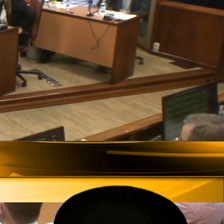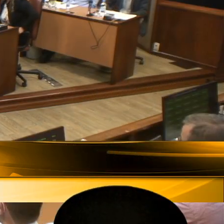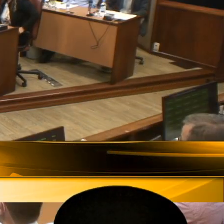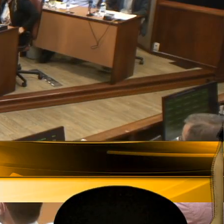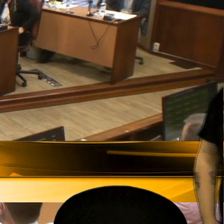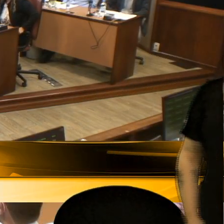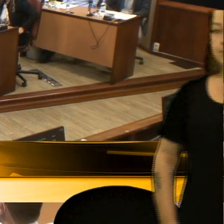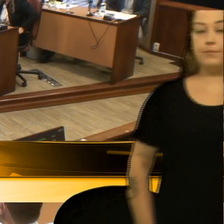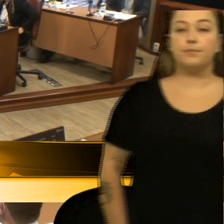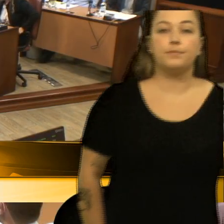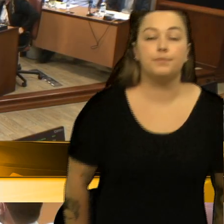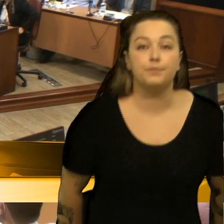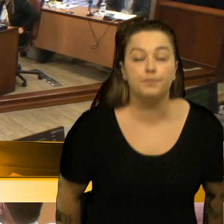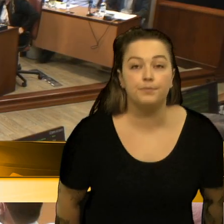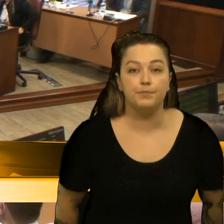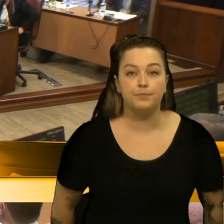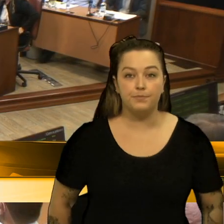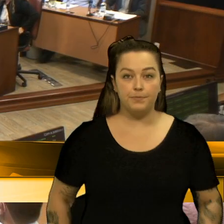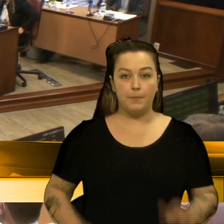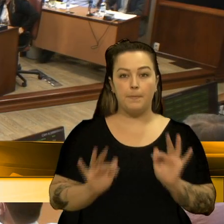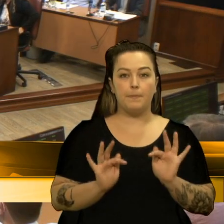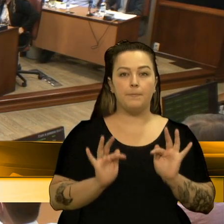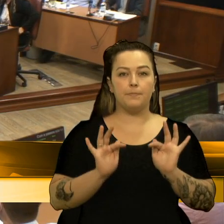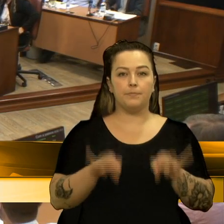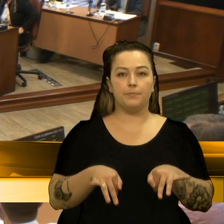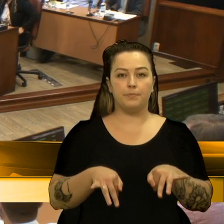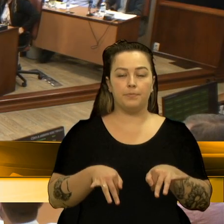Encerrada a discussão. Para declarar o voto, senhor presidente. Em votação.